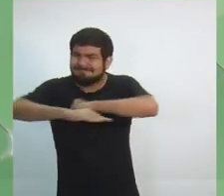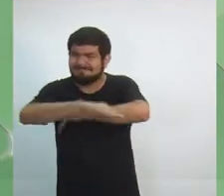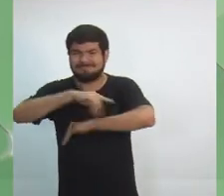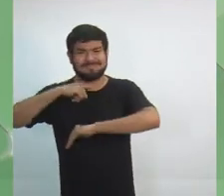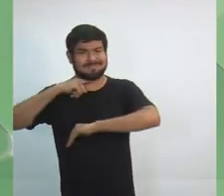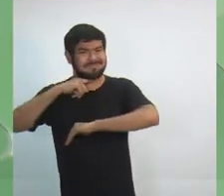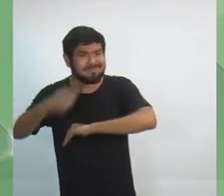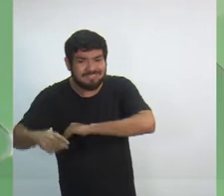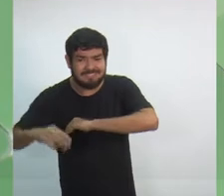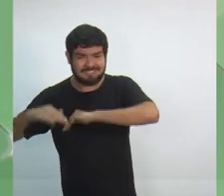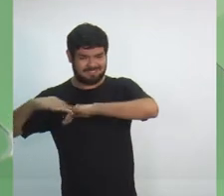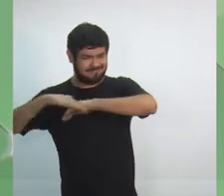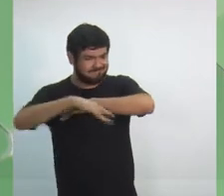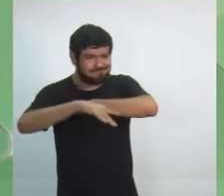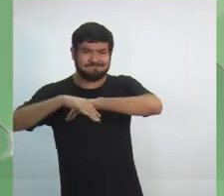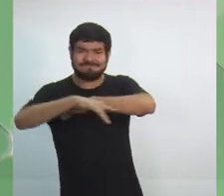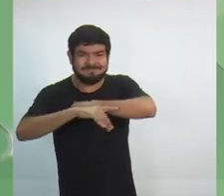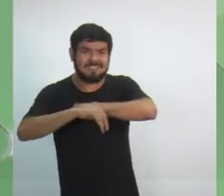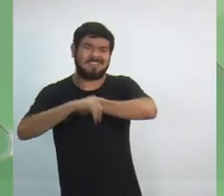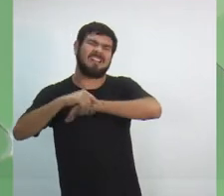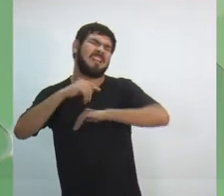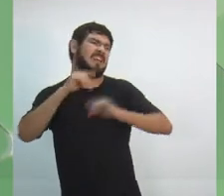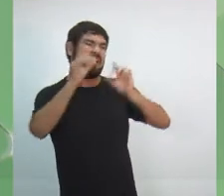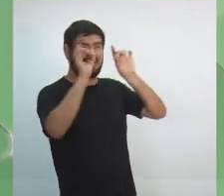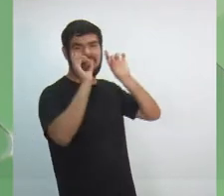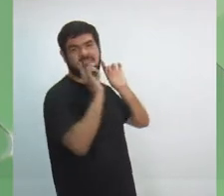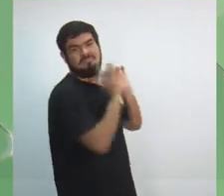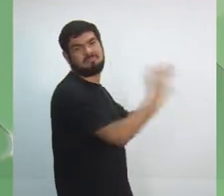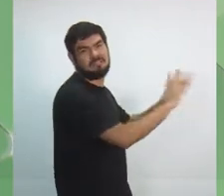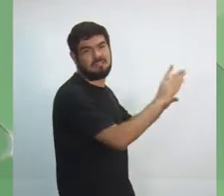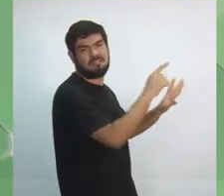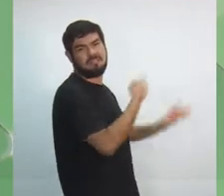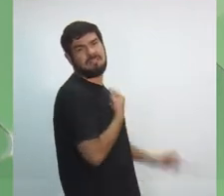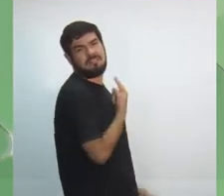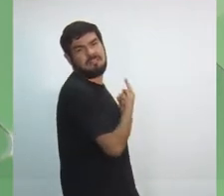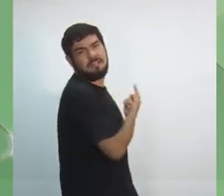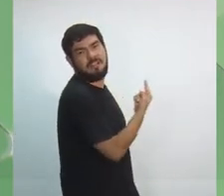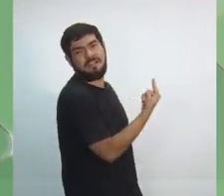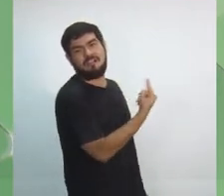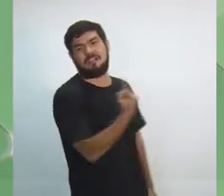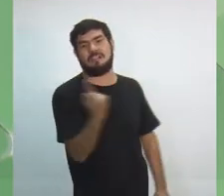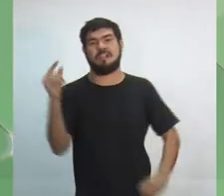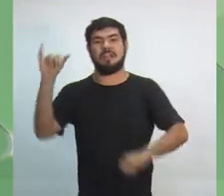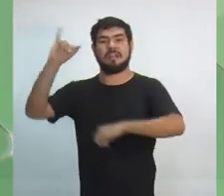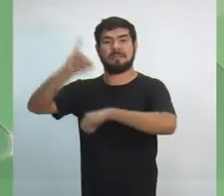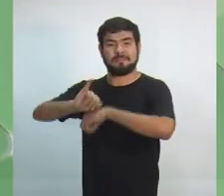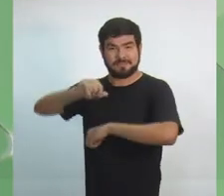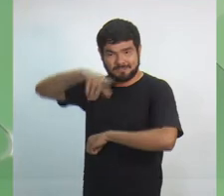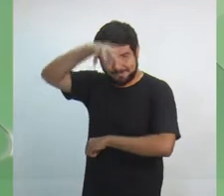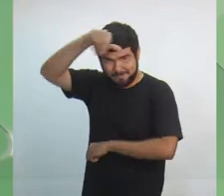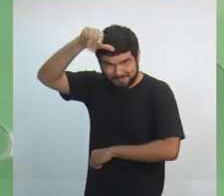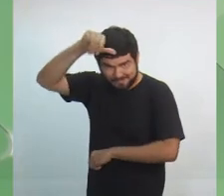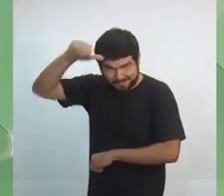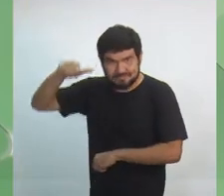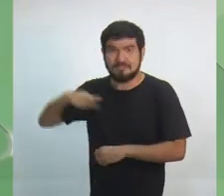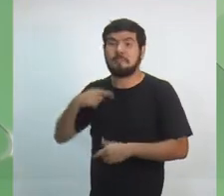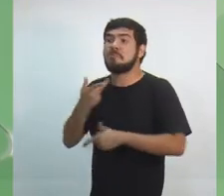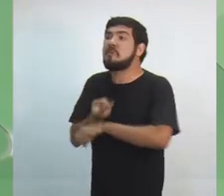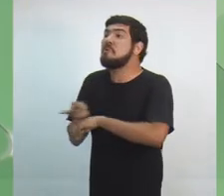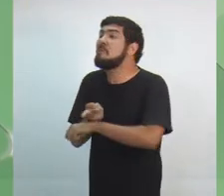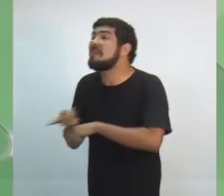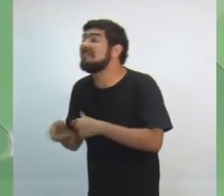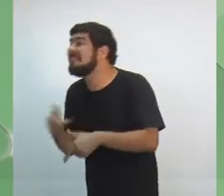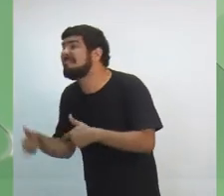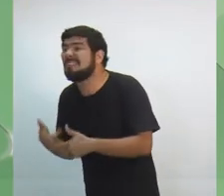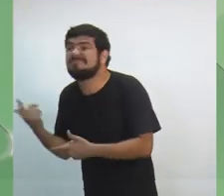fazer o escoamento, eles saem de lá e vêm para a capital para aventurar empregos. E como não tem mais empregos na capital, o que eles fazem? Vão para a